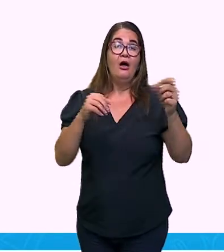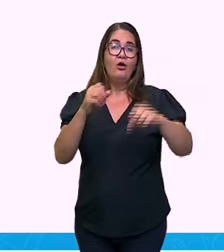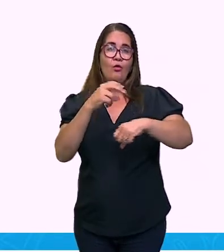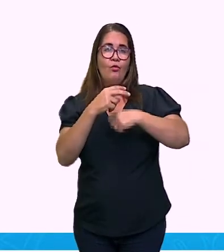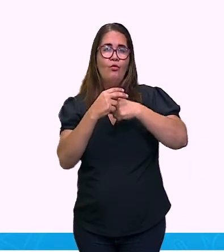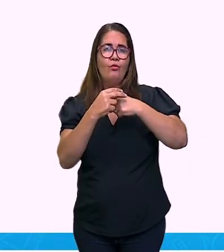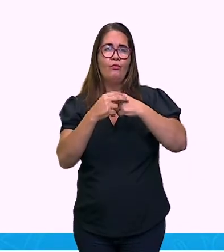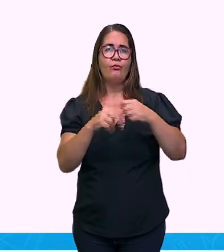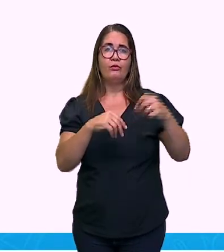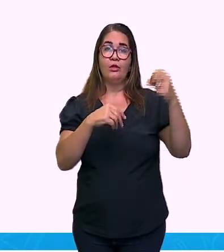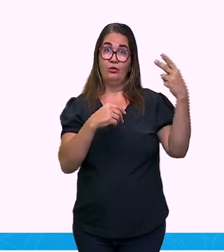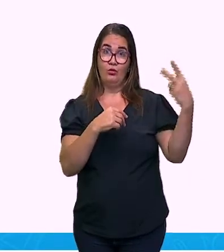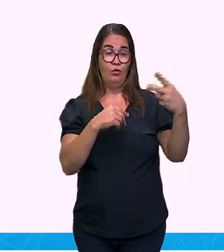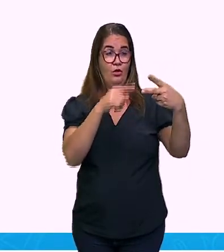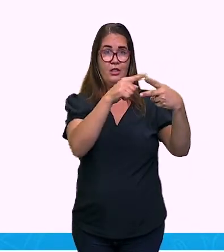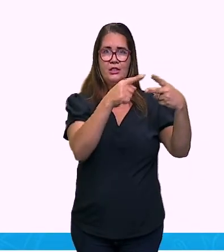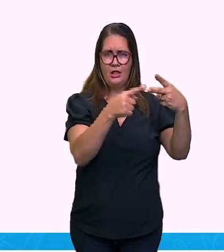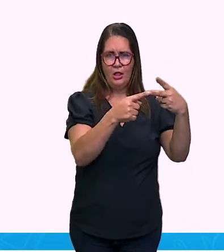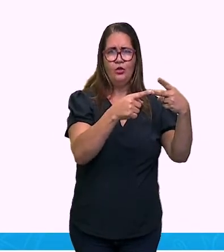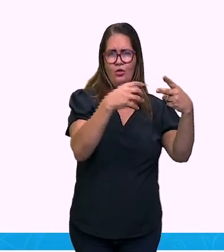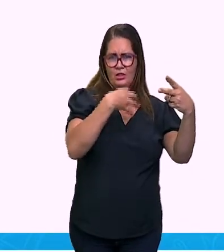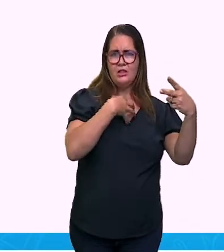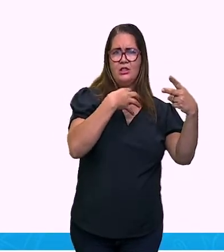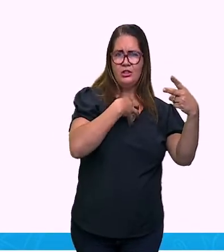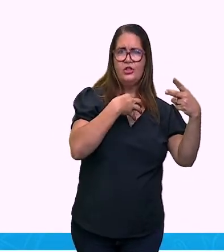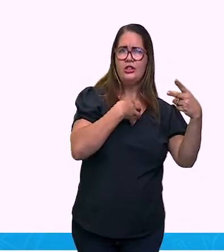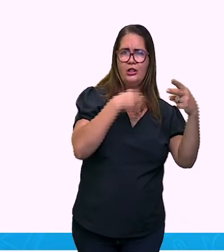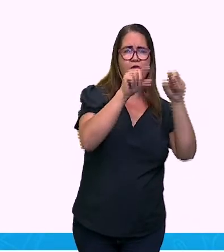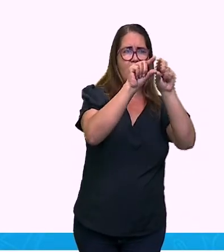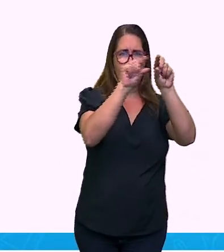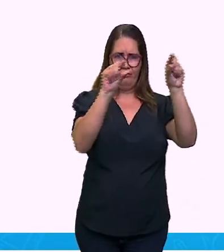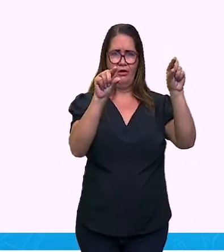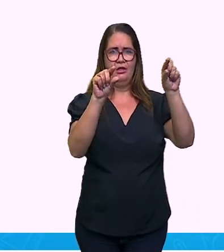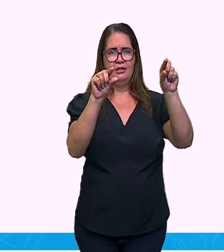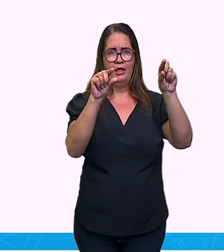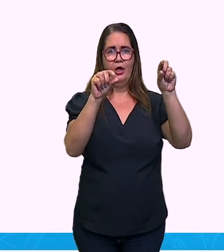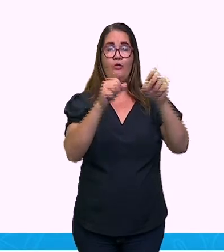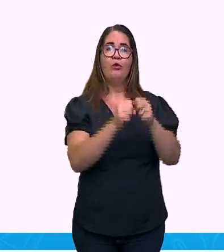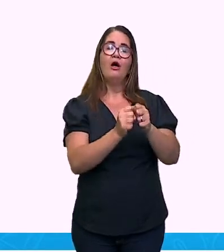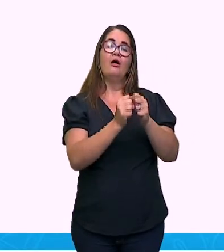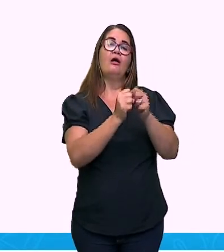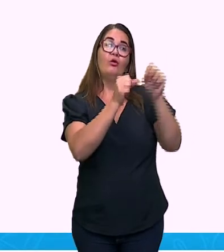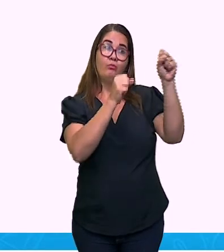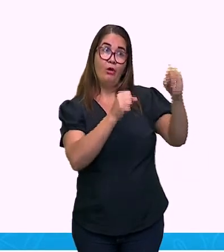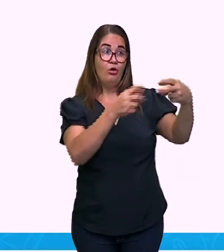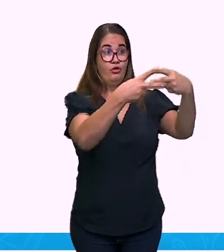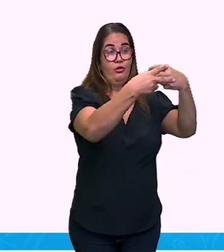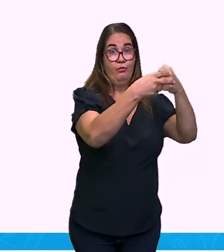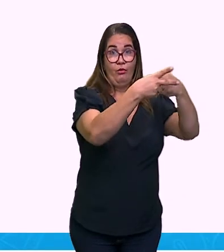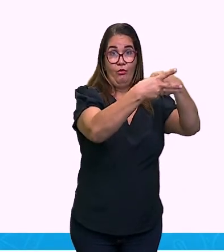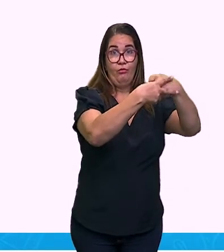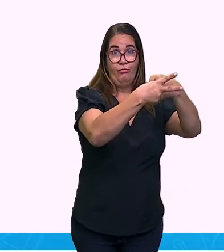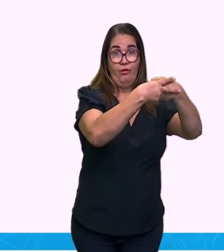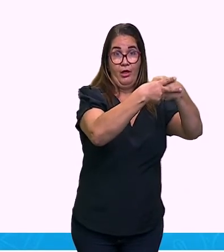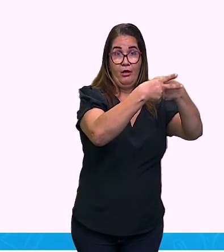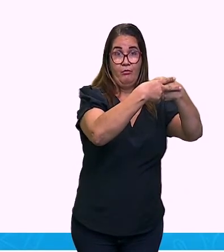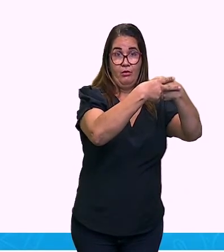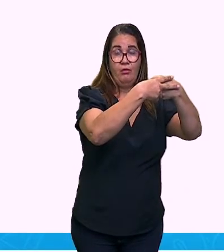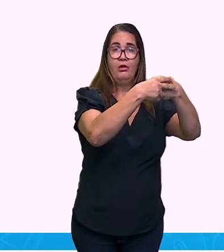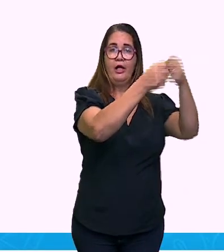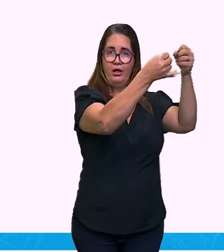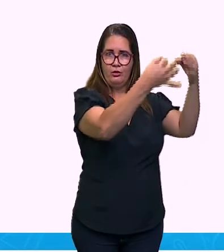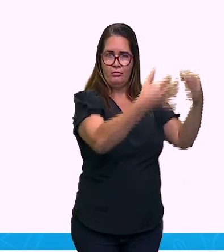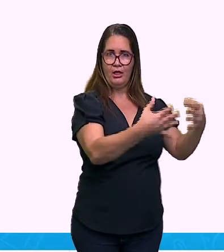ela estiver antes do verbo, ela vai ser uma explicação. Mas se ela estiver após o verbo, ela será uma